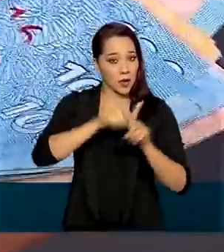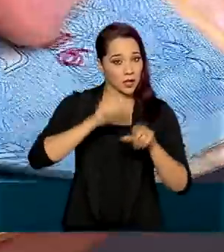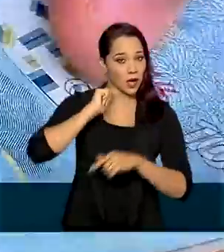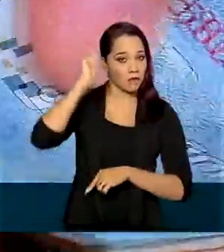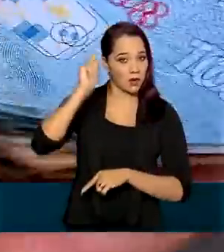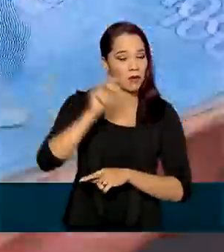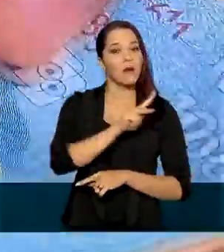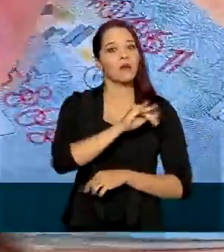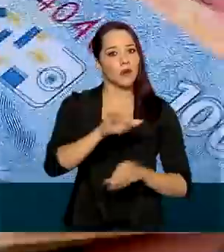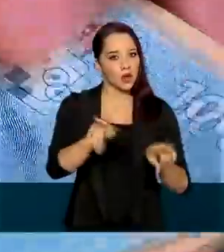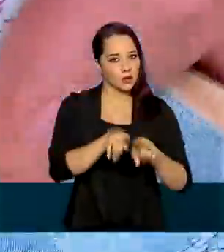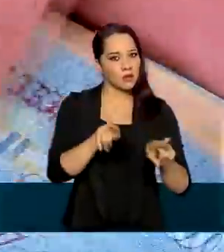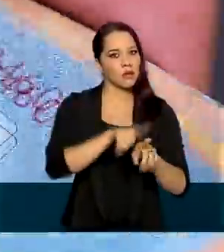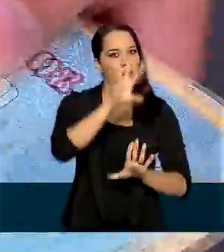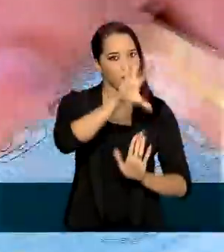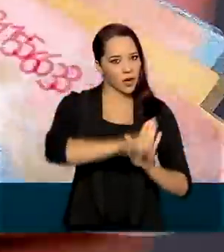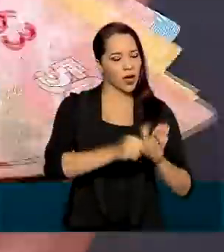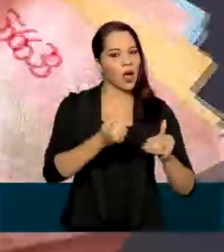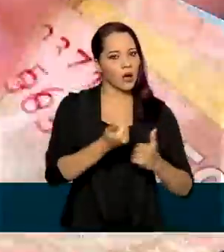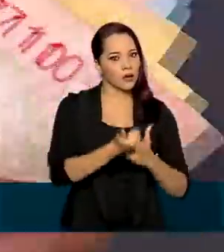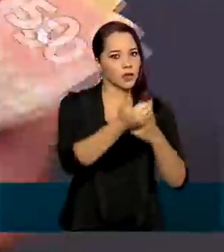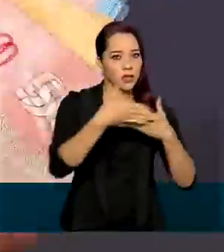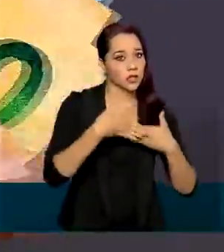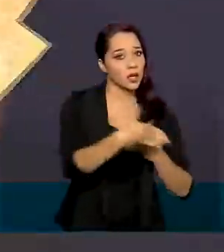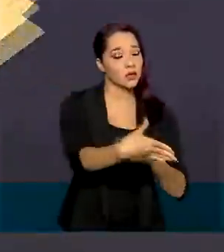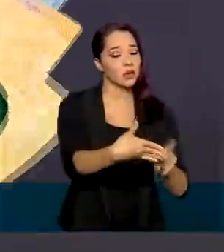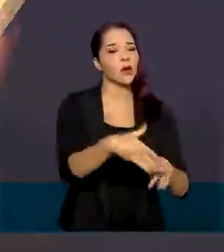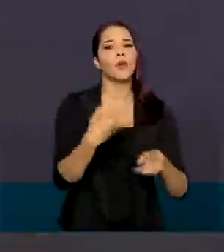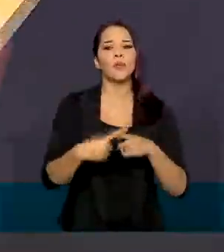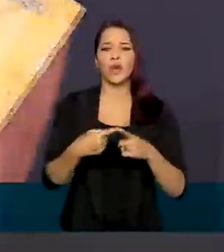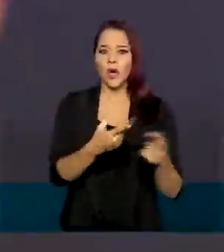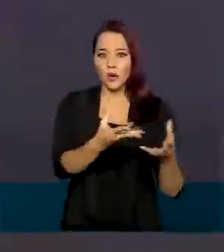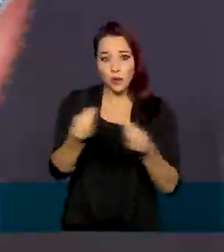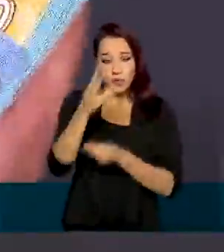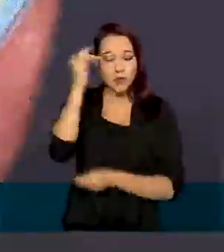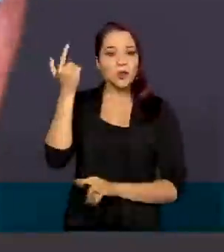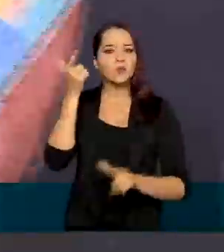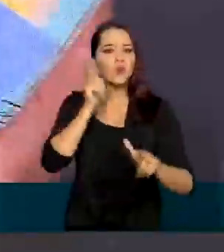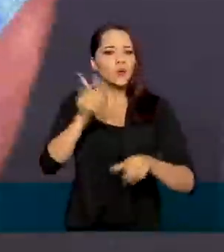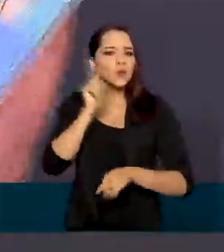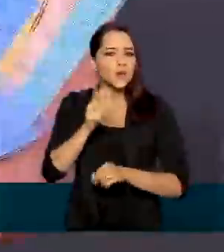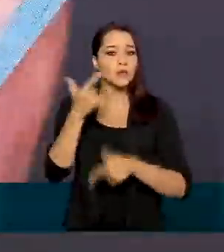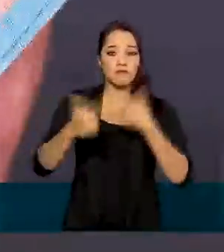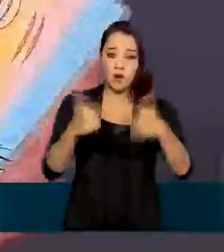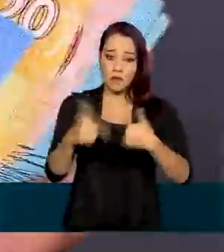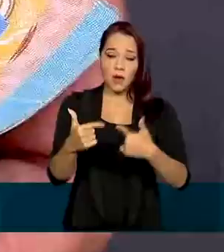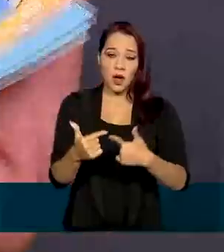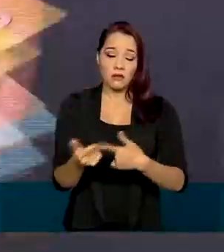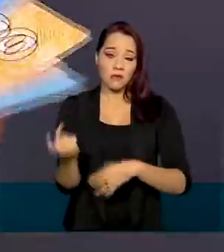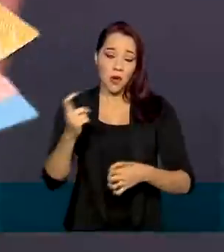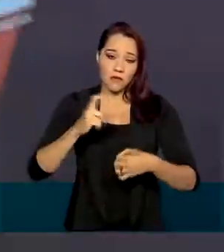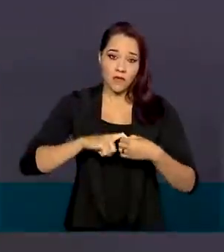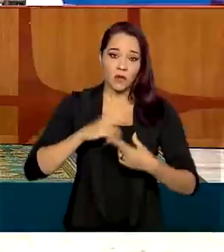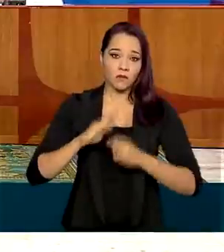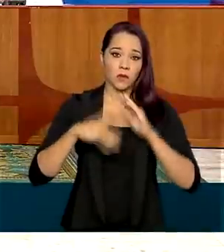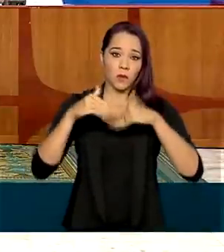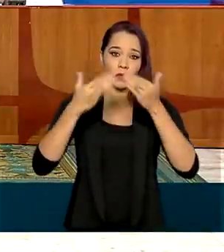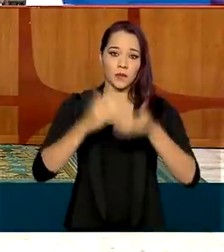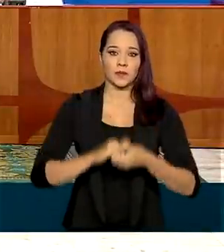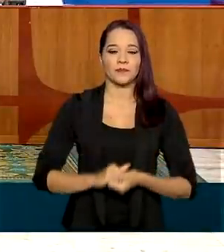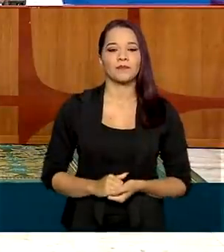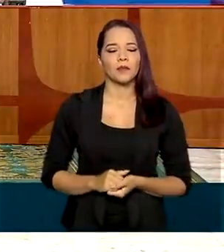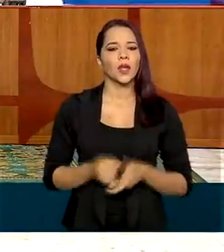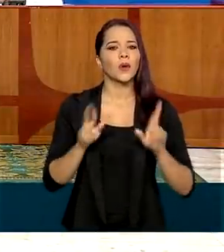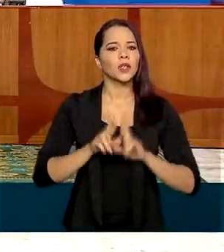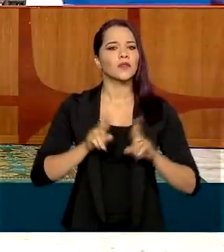vão receber o auxílio extensão. Isso porque muitos conseguiram emprego com a retomada da economia. A